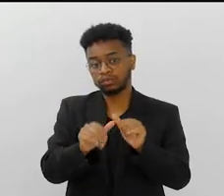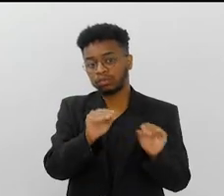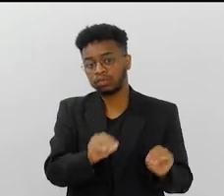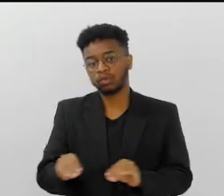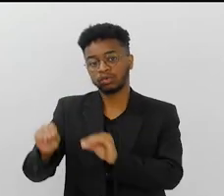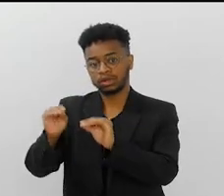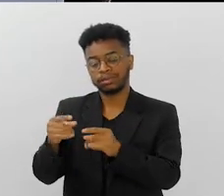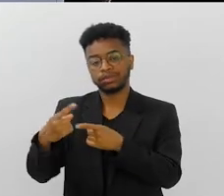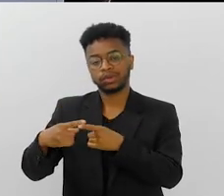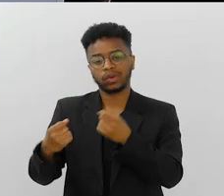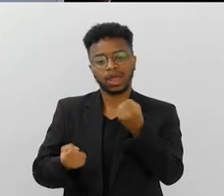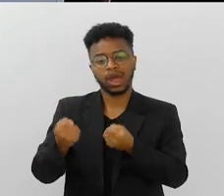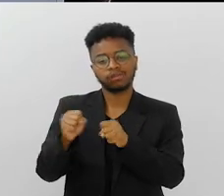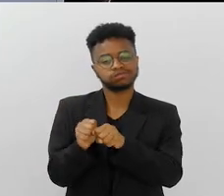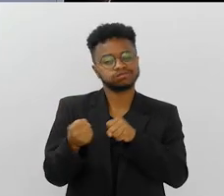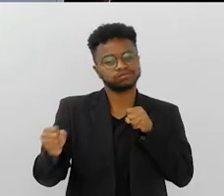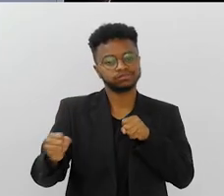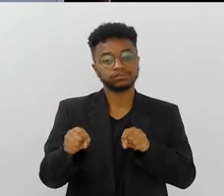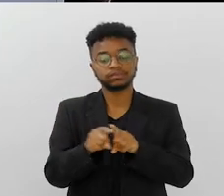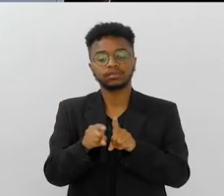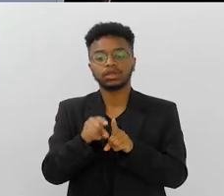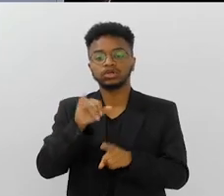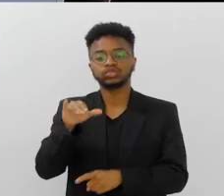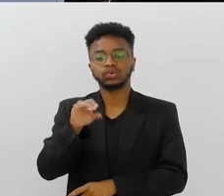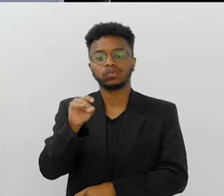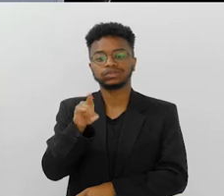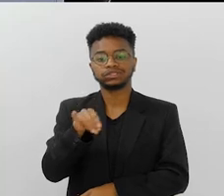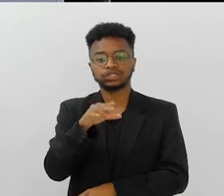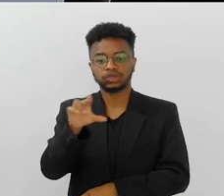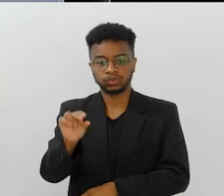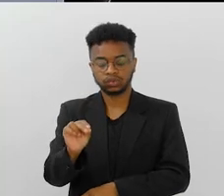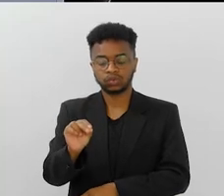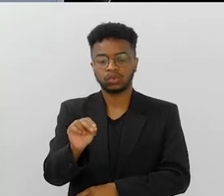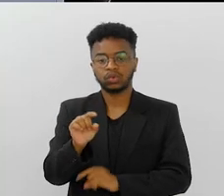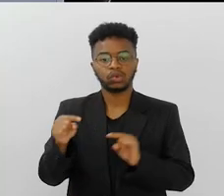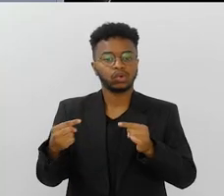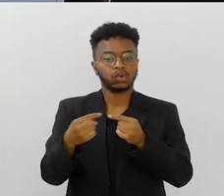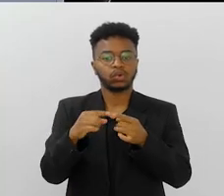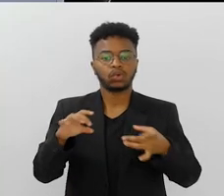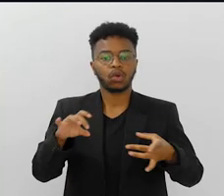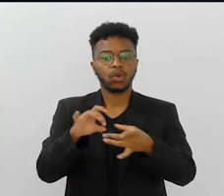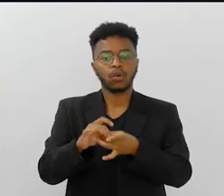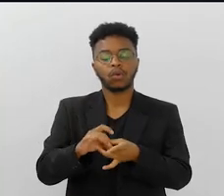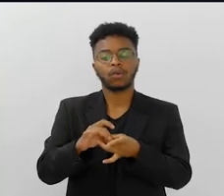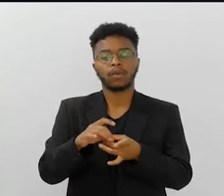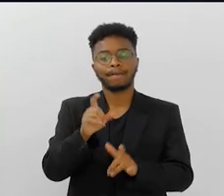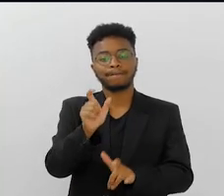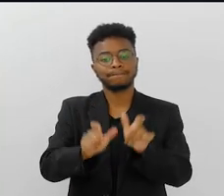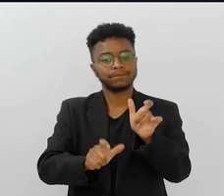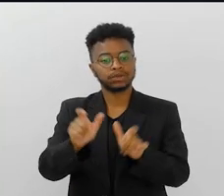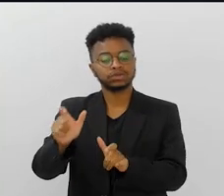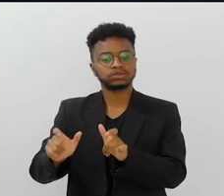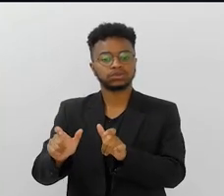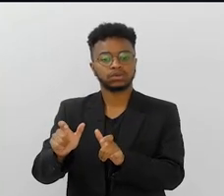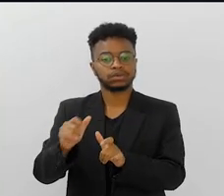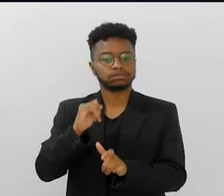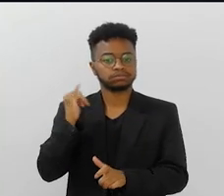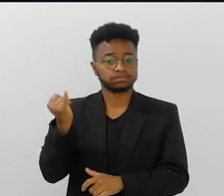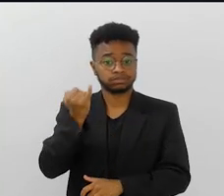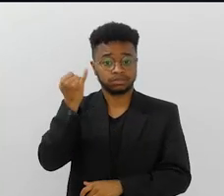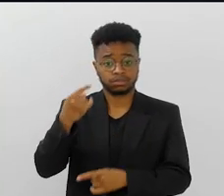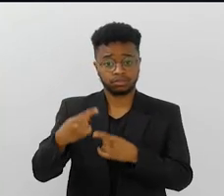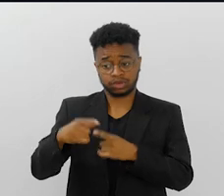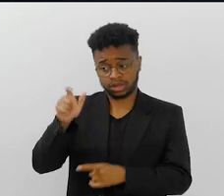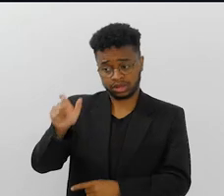o carro. Ué, a figura do Joãozinho 30 também se enquadra nesses personagens que acabam sendo, por mais